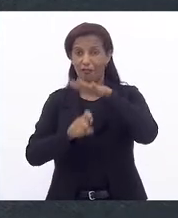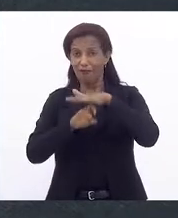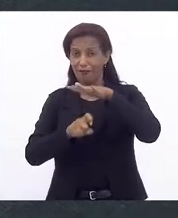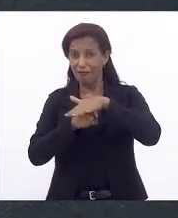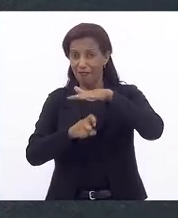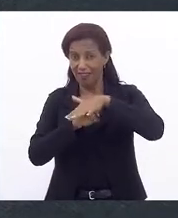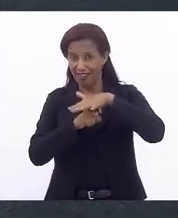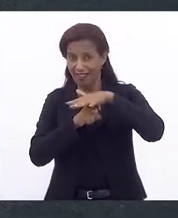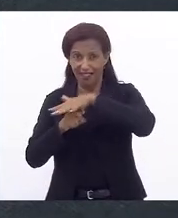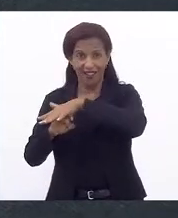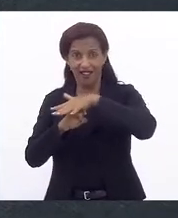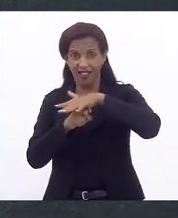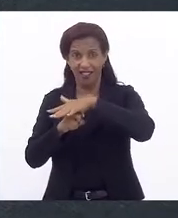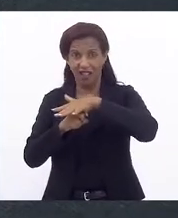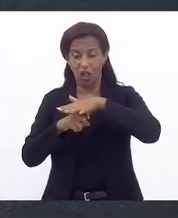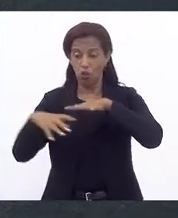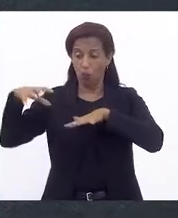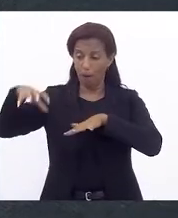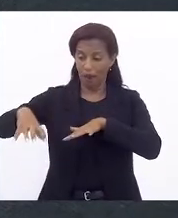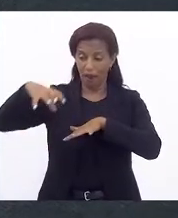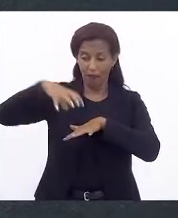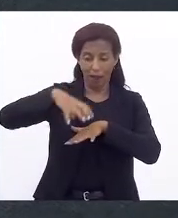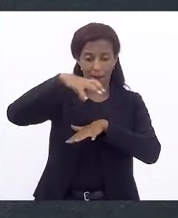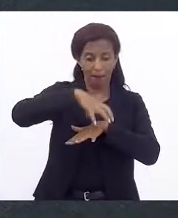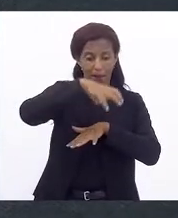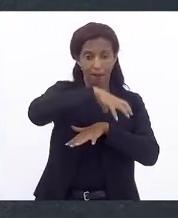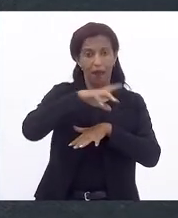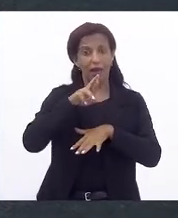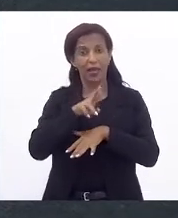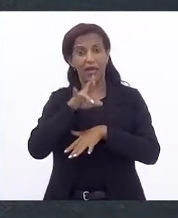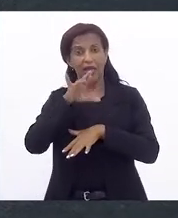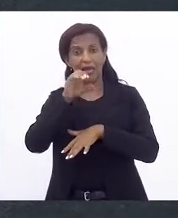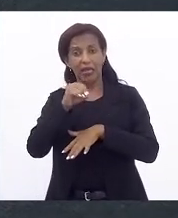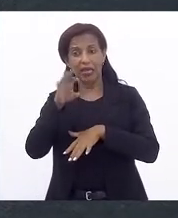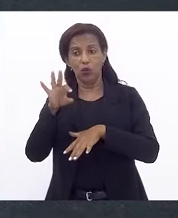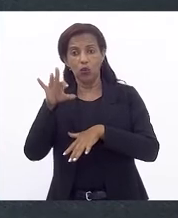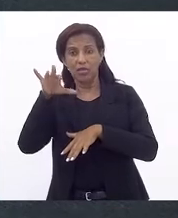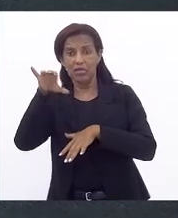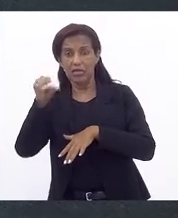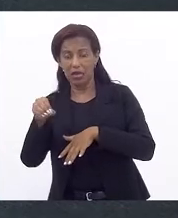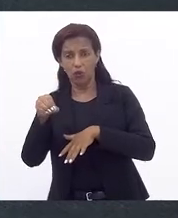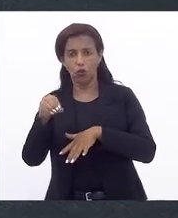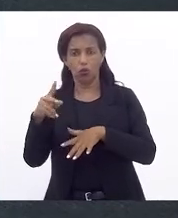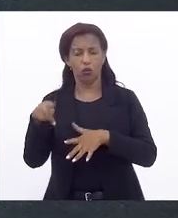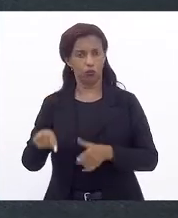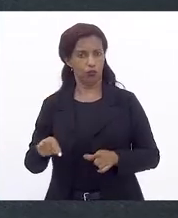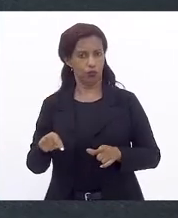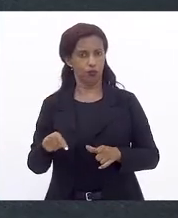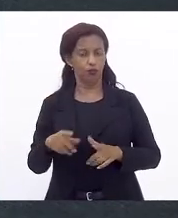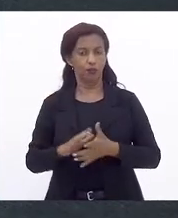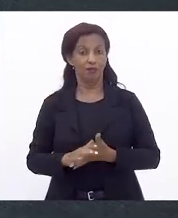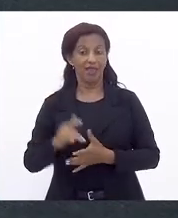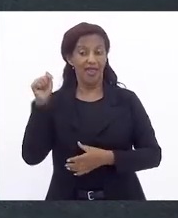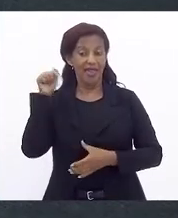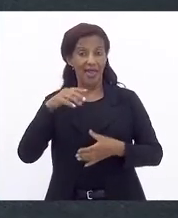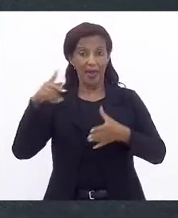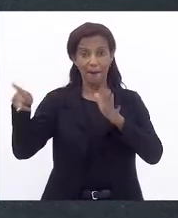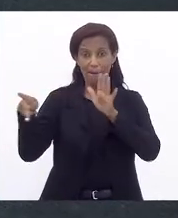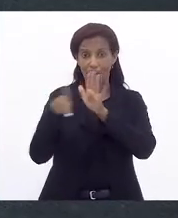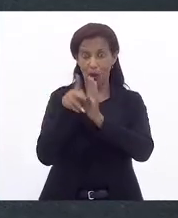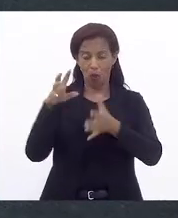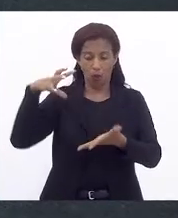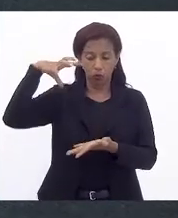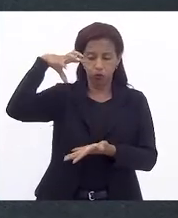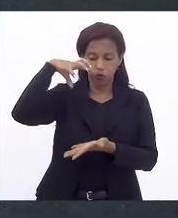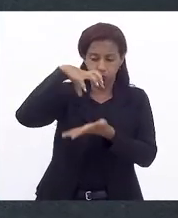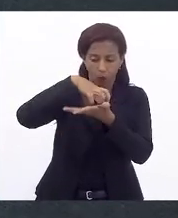Providência, nos pavilhões do Rio Centro, Zona Oeste, município do Rio de Janeiro. É específico